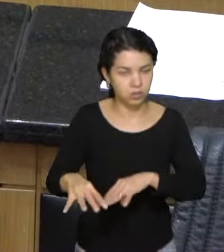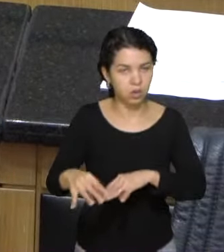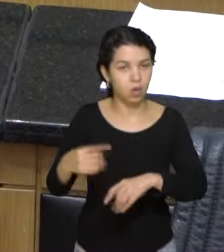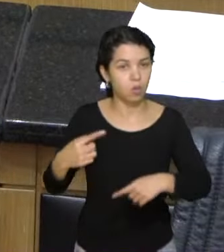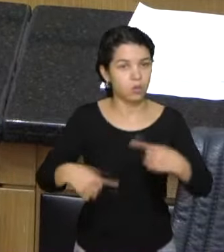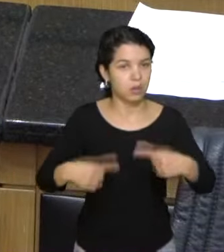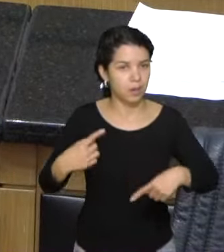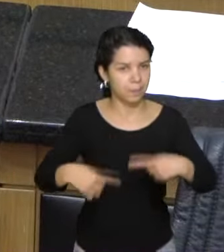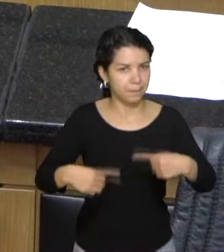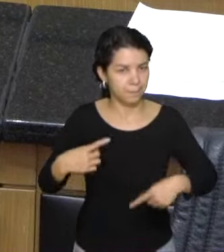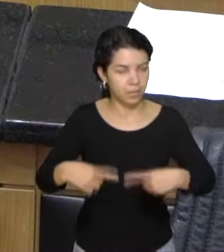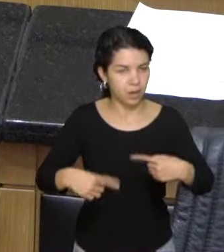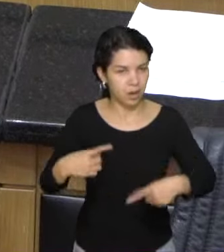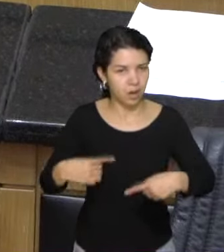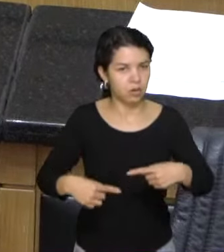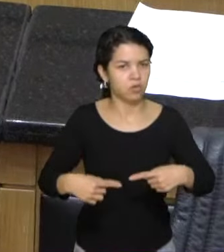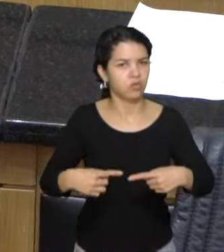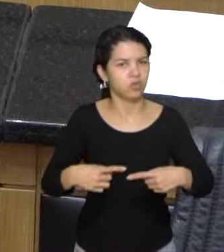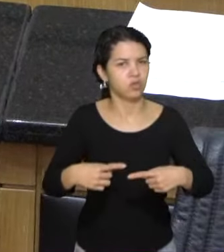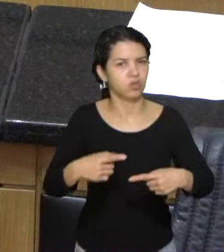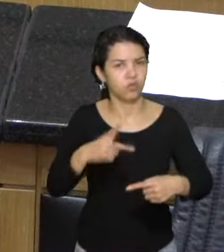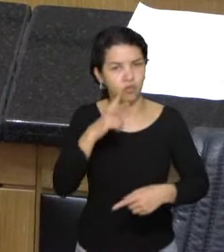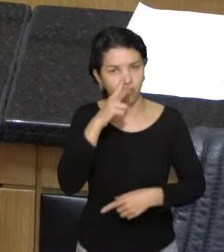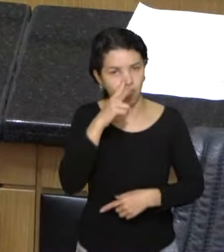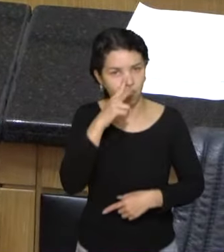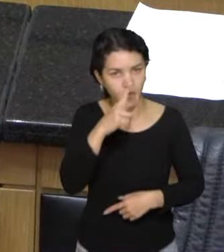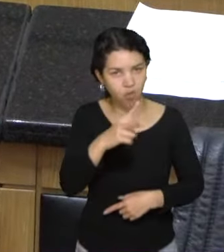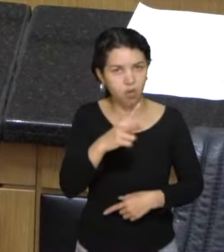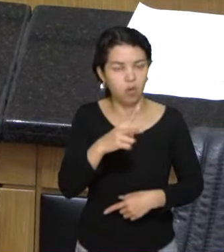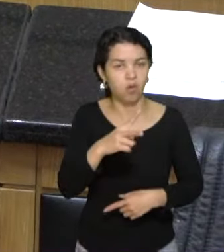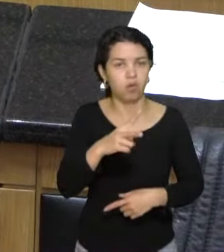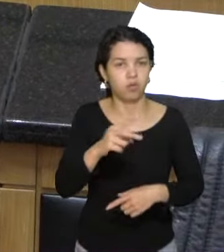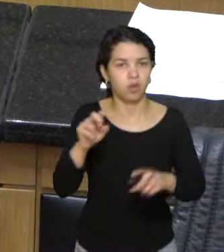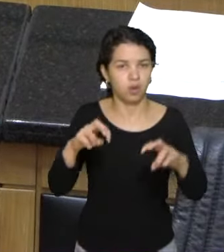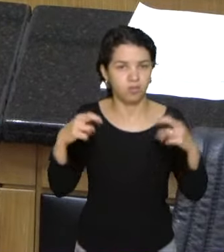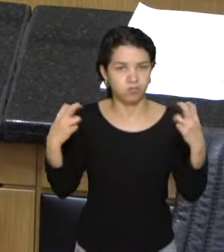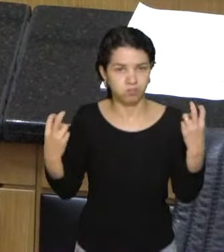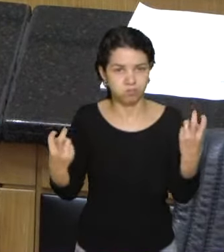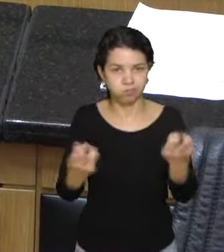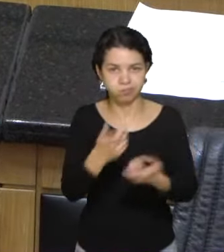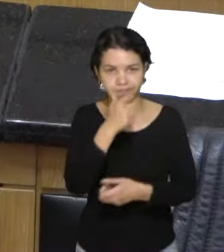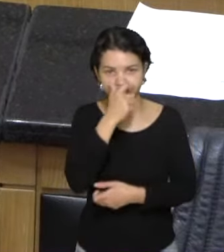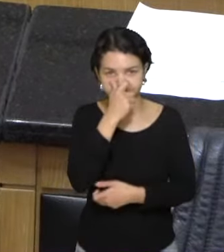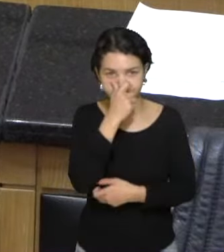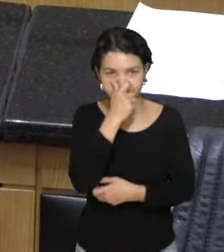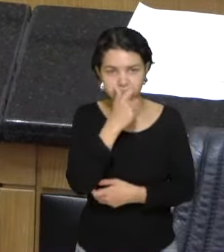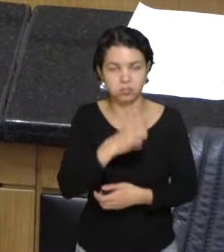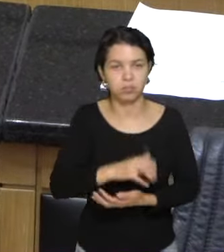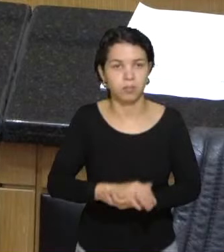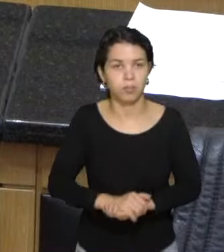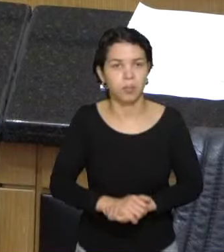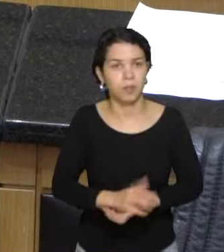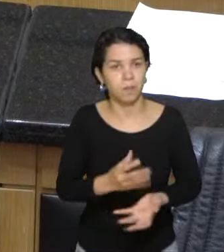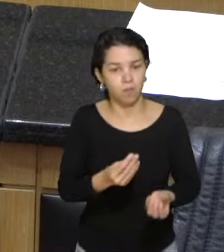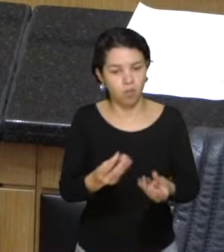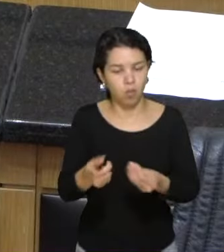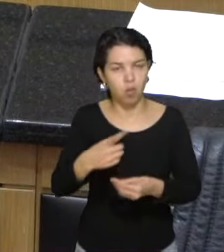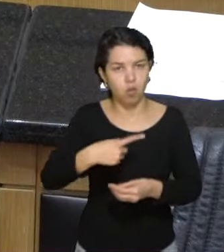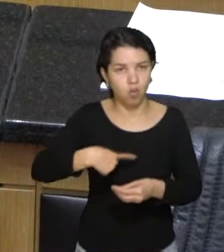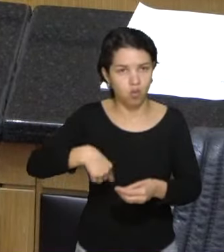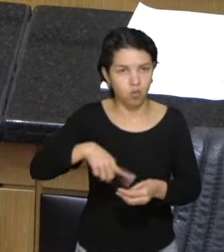muito acirrado, essas galerias superlotadas, e quando muitos de nós fomos à tribuna,